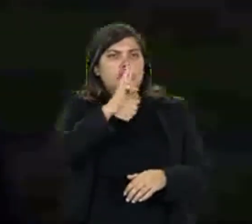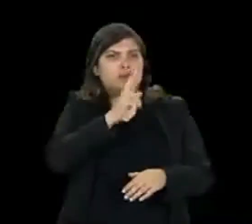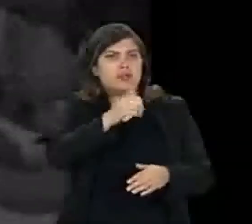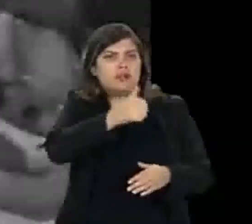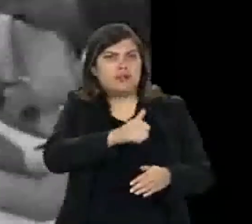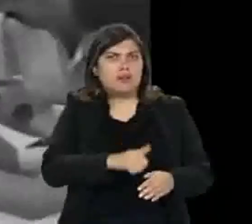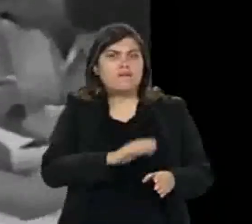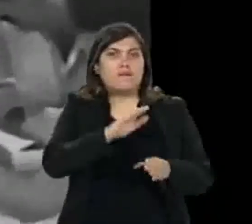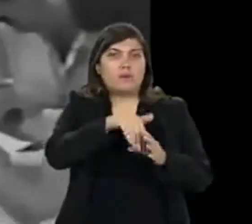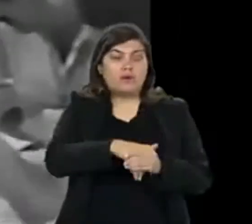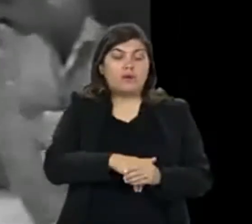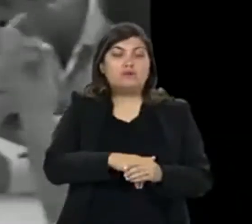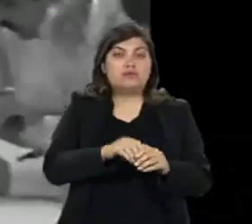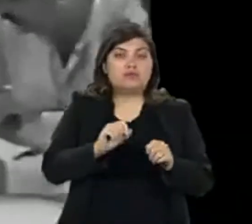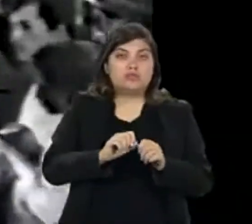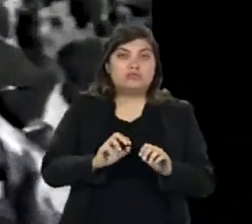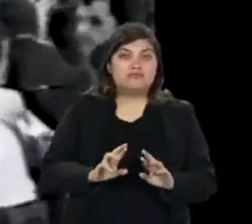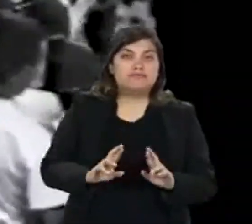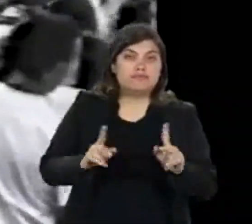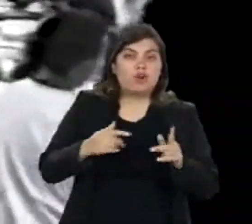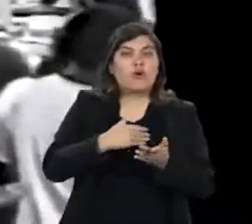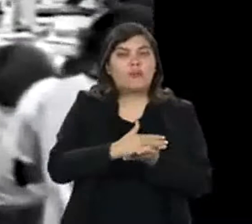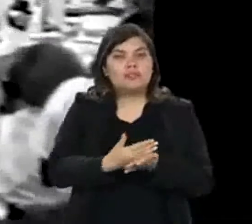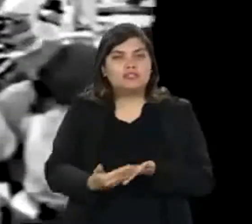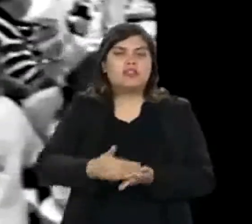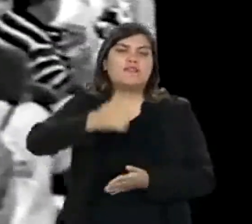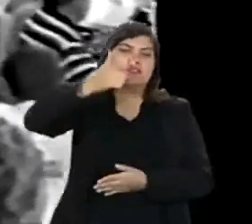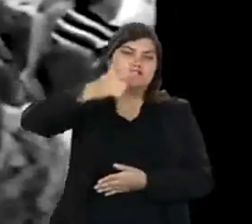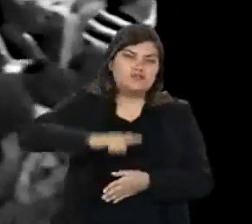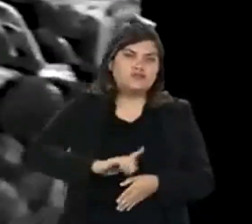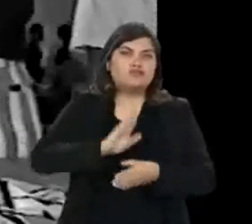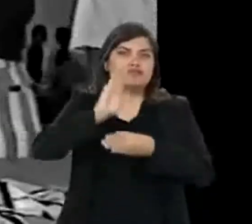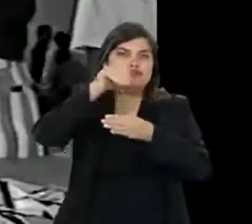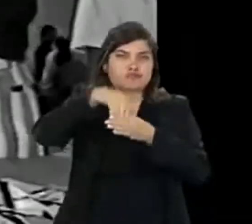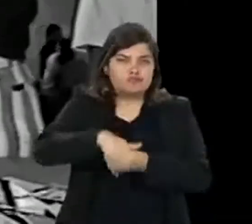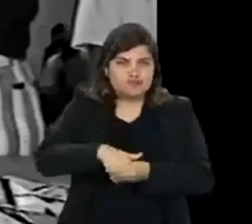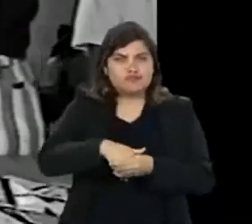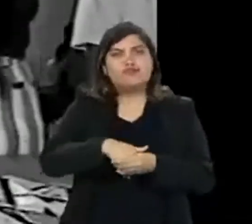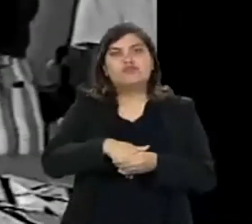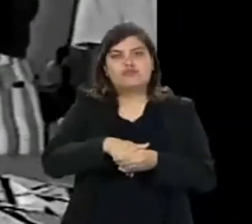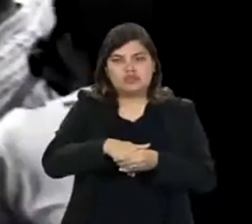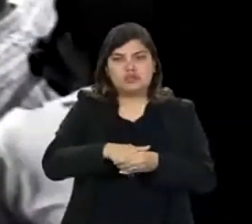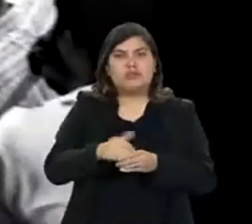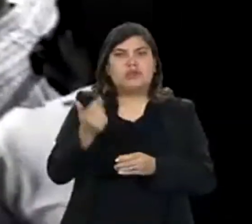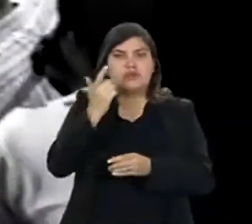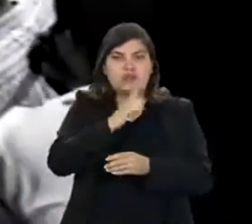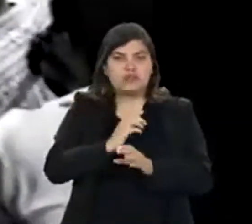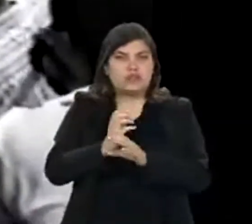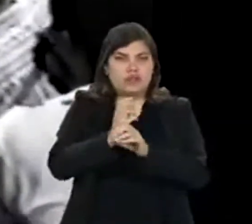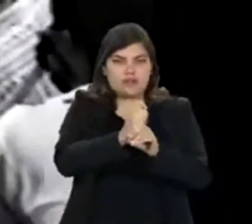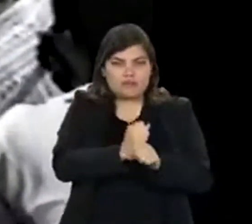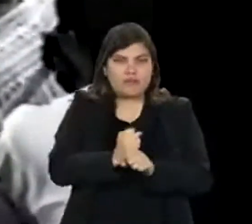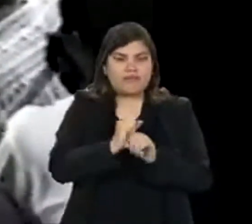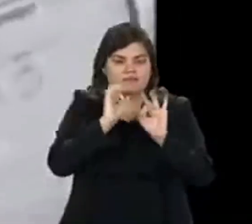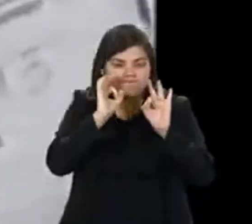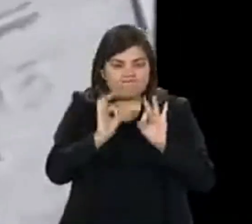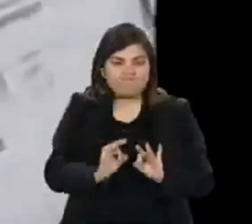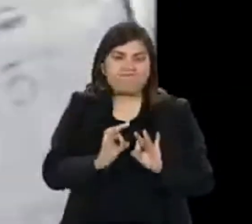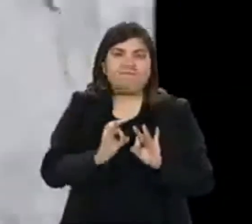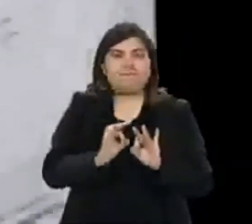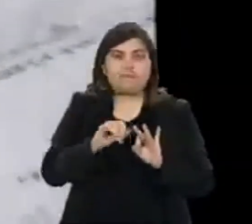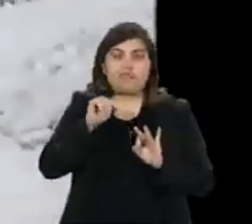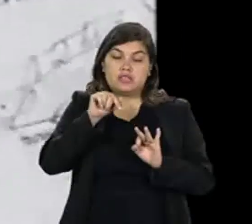votos. Se dava uma pequena diferença, então, se reiniciava a contagem, tudo de novo, para chegar ao valor exato.